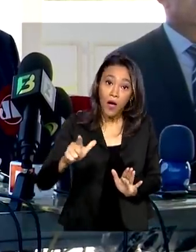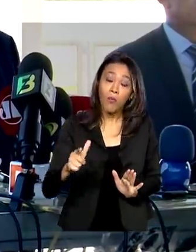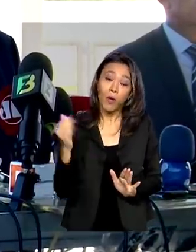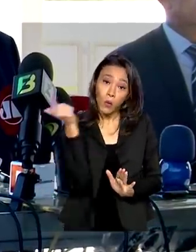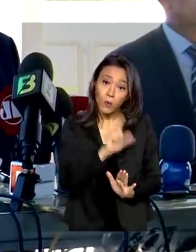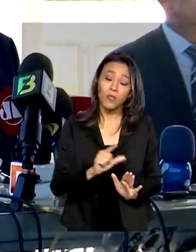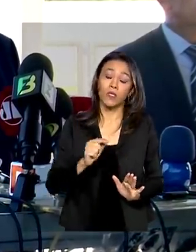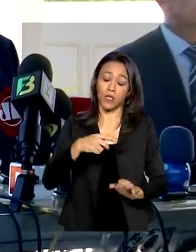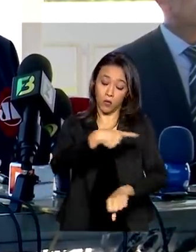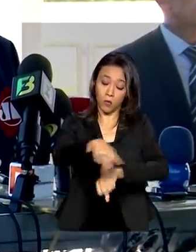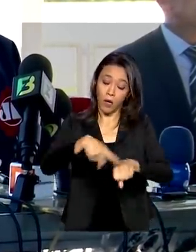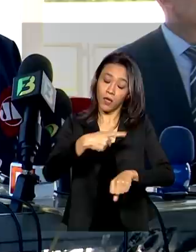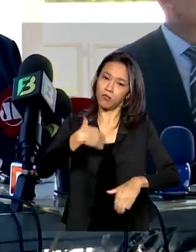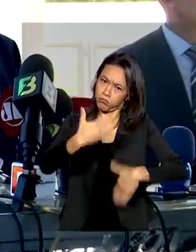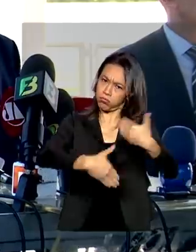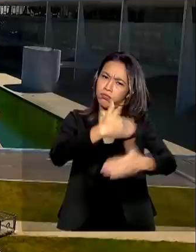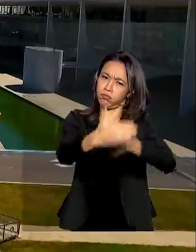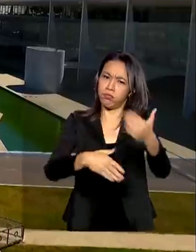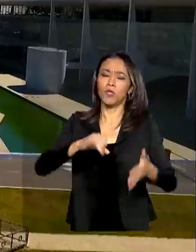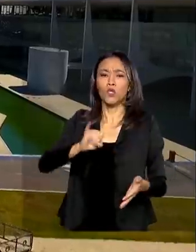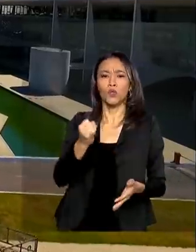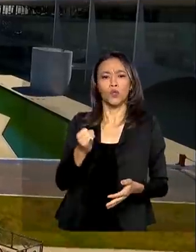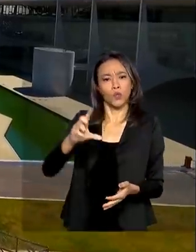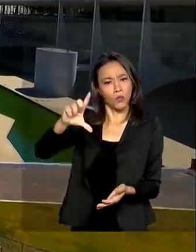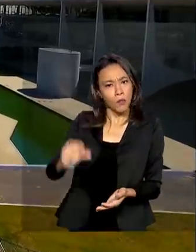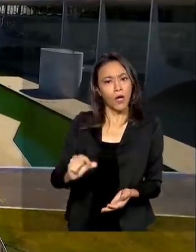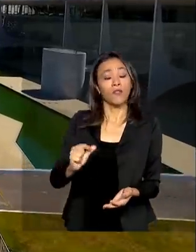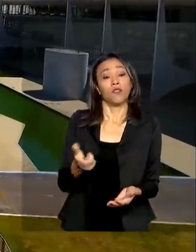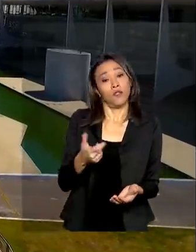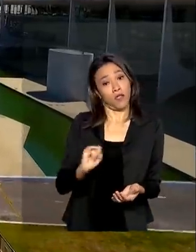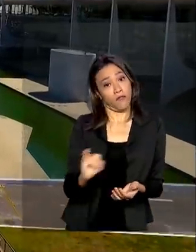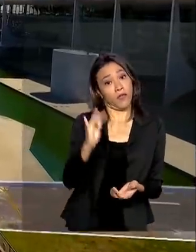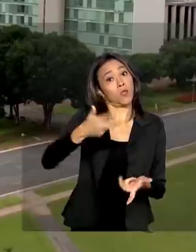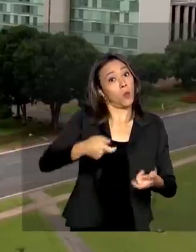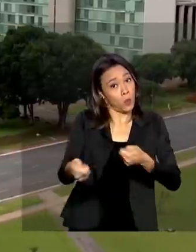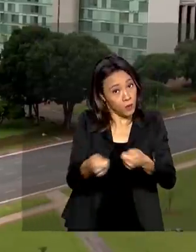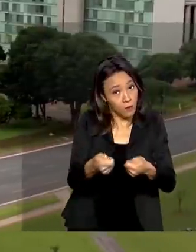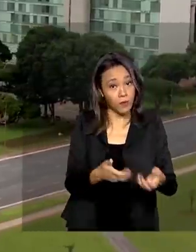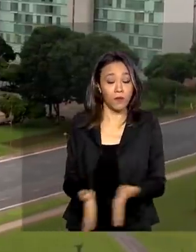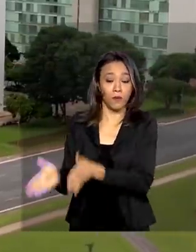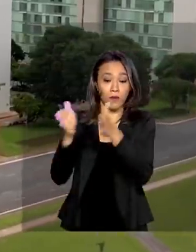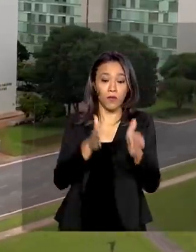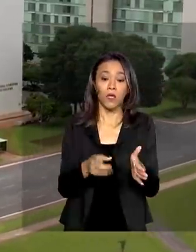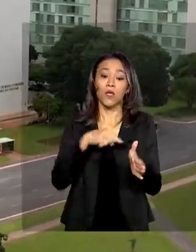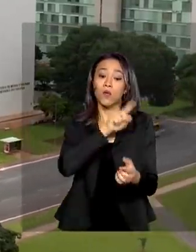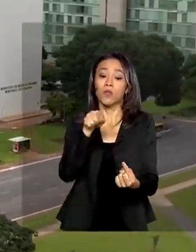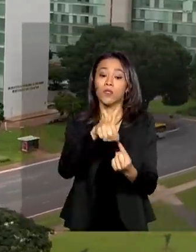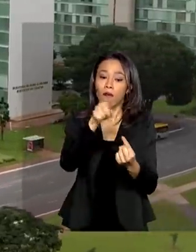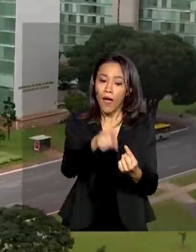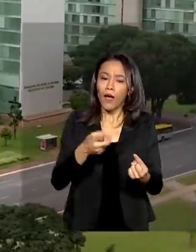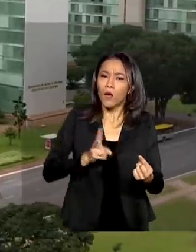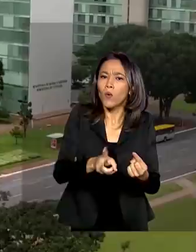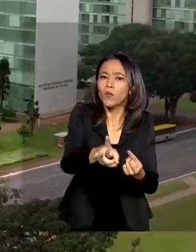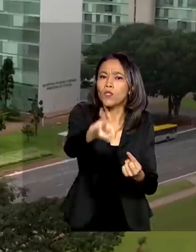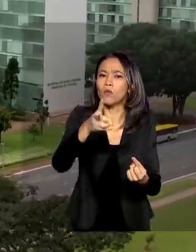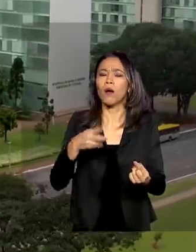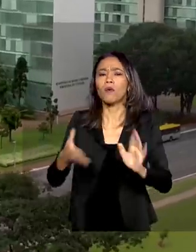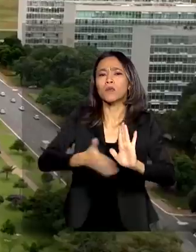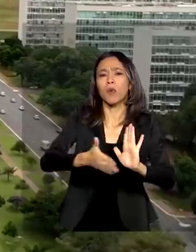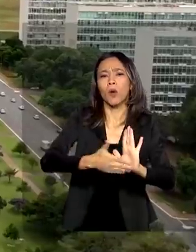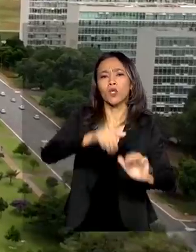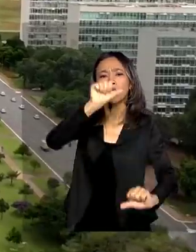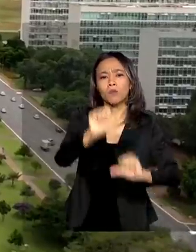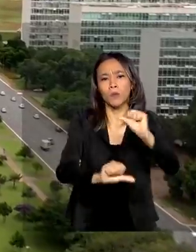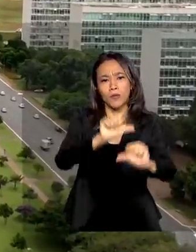com juros baixos e inflação controlada. E a partir de agora, a intenção é prosseguir com as reformas estruturantes